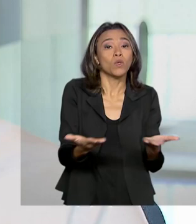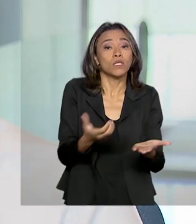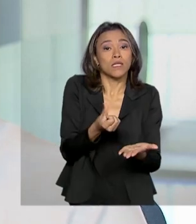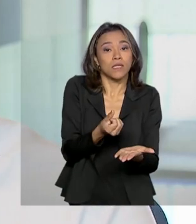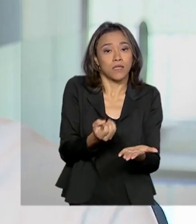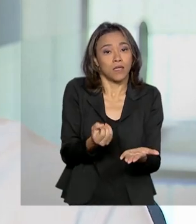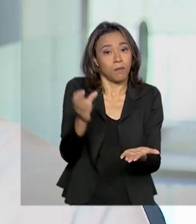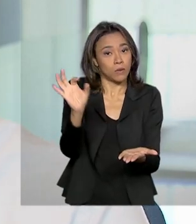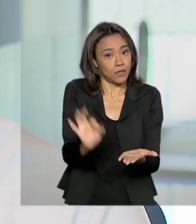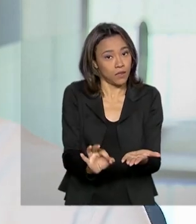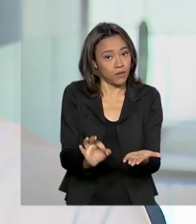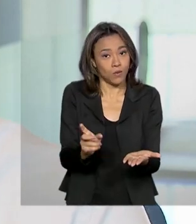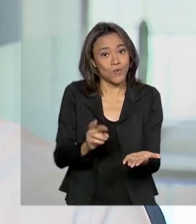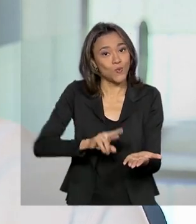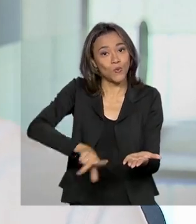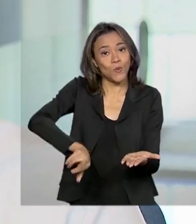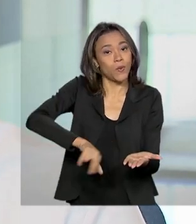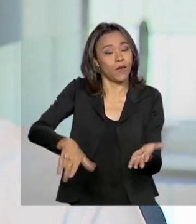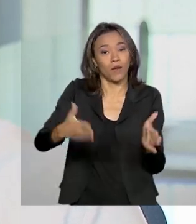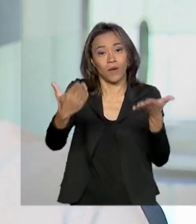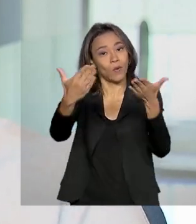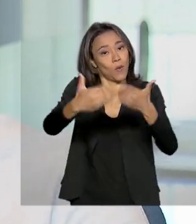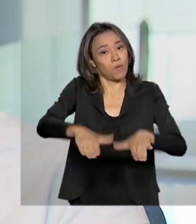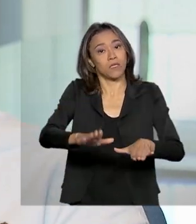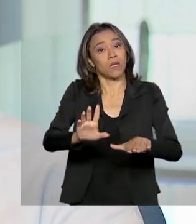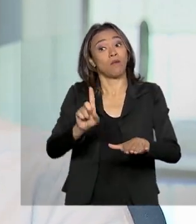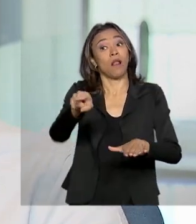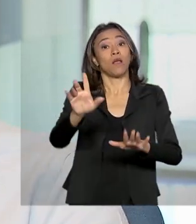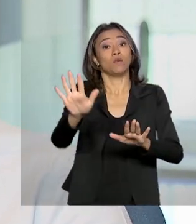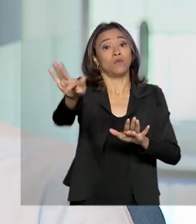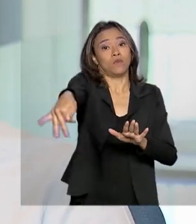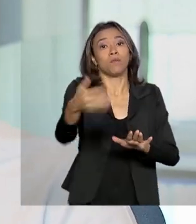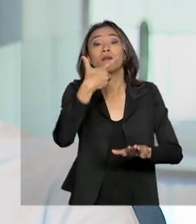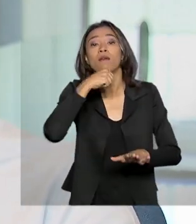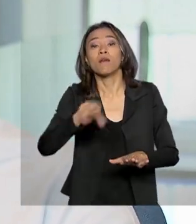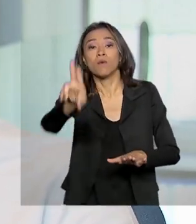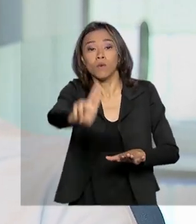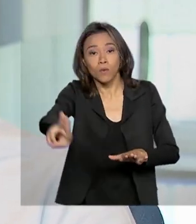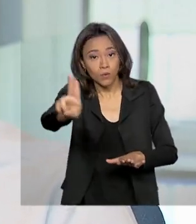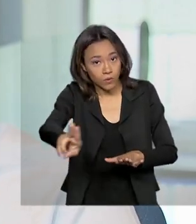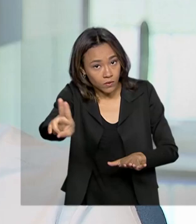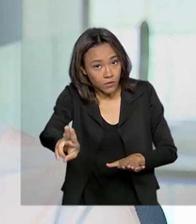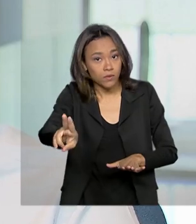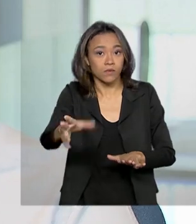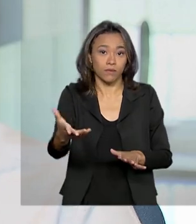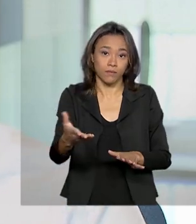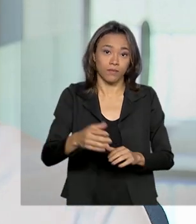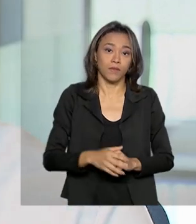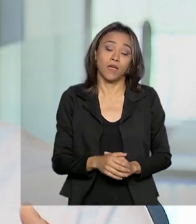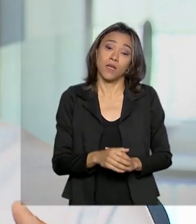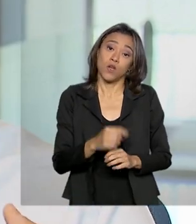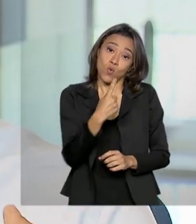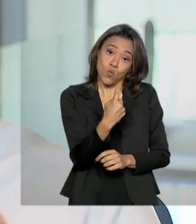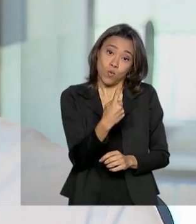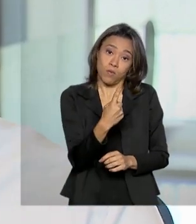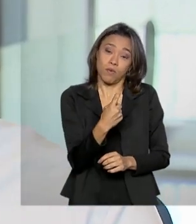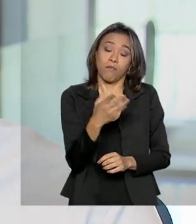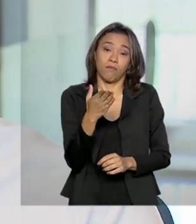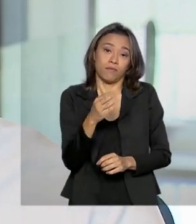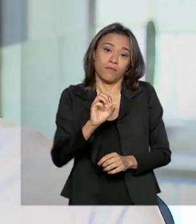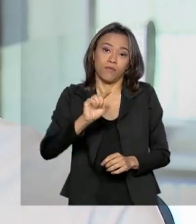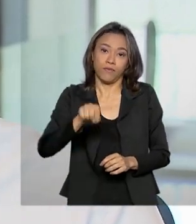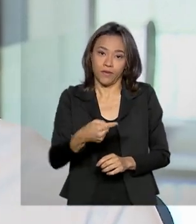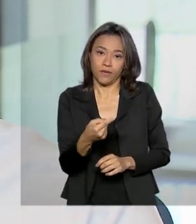não seja compensado pelo consumidor final. Então, o 1 para 1 viraria 1 para 0,4. 60% do